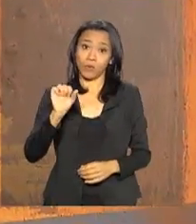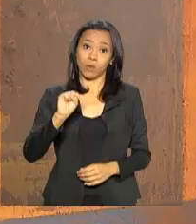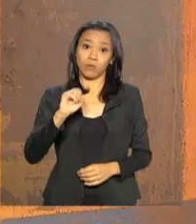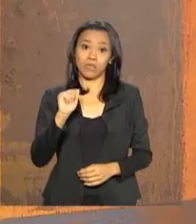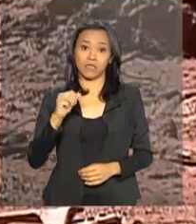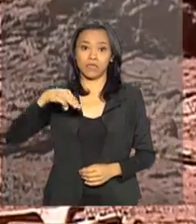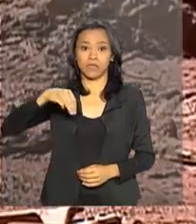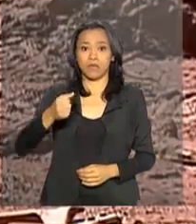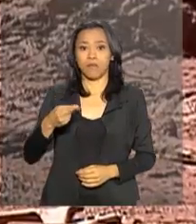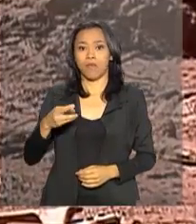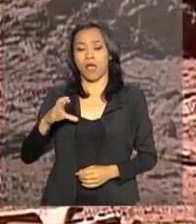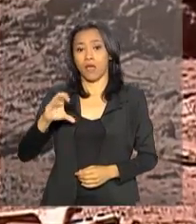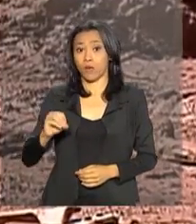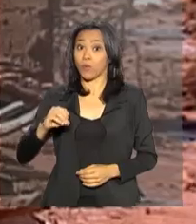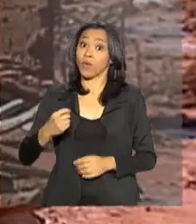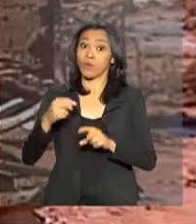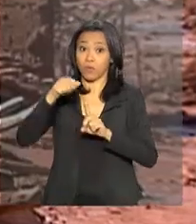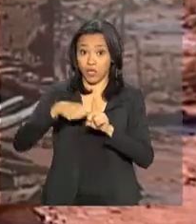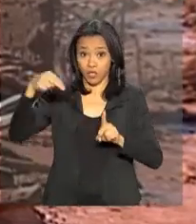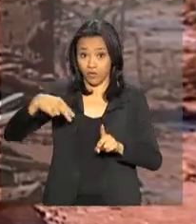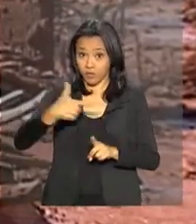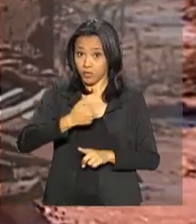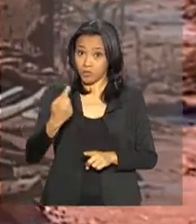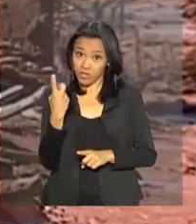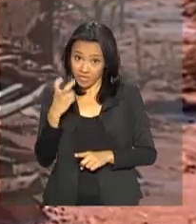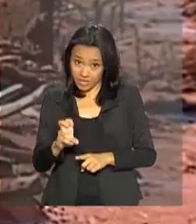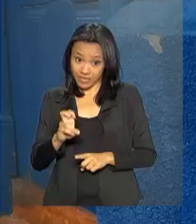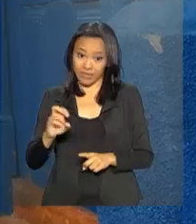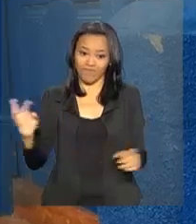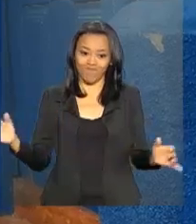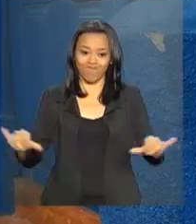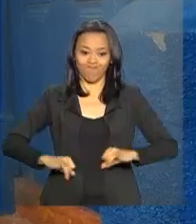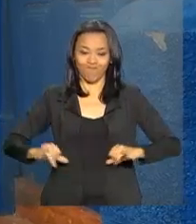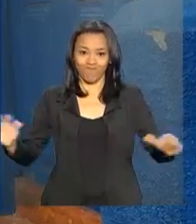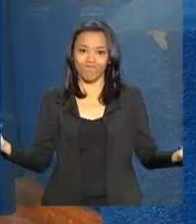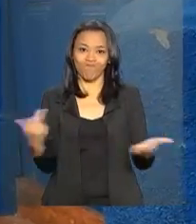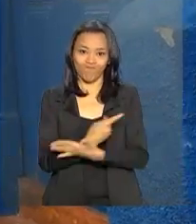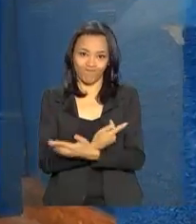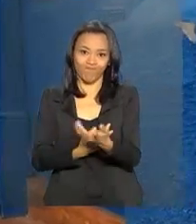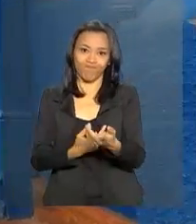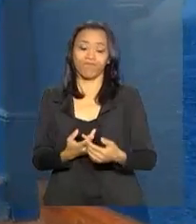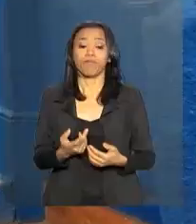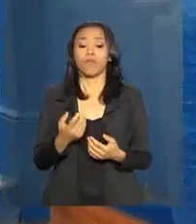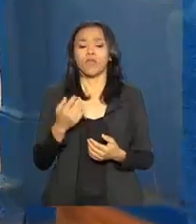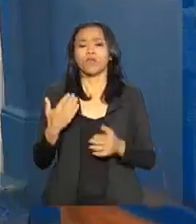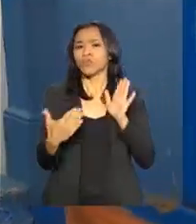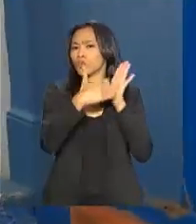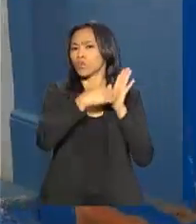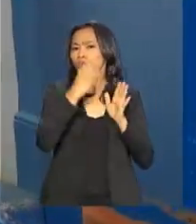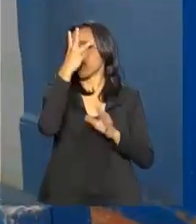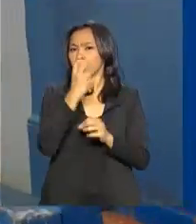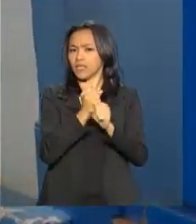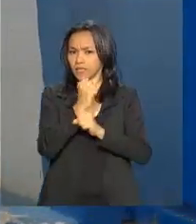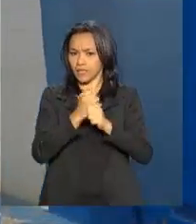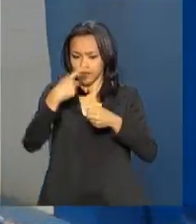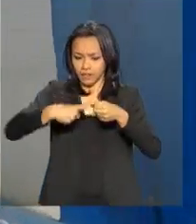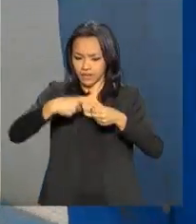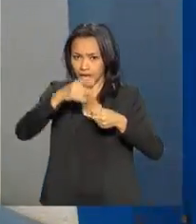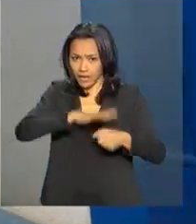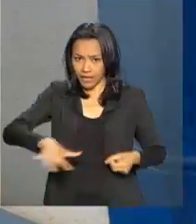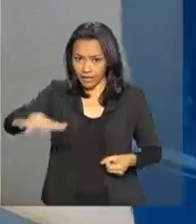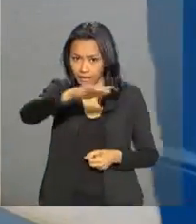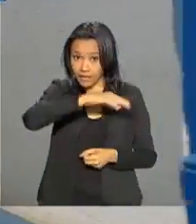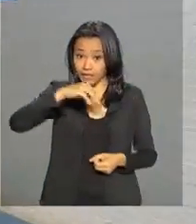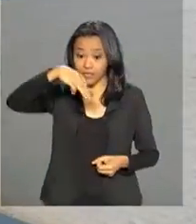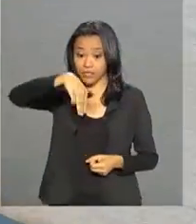2015, mas também sentiu os efeitos dela. Nos últimos três anos, a cidade de Mariana se tornou